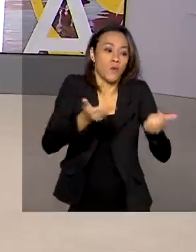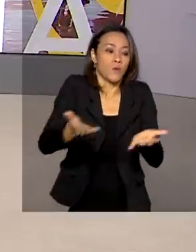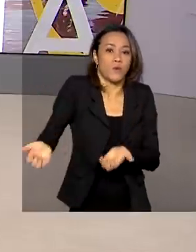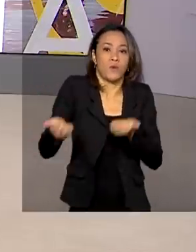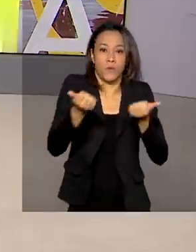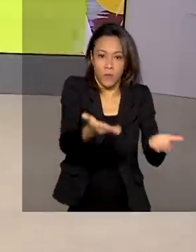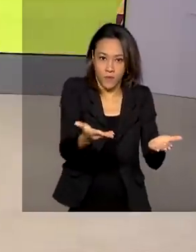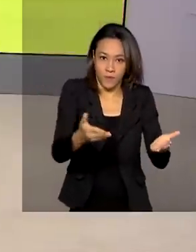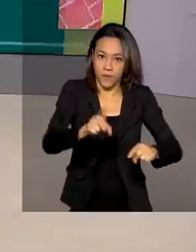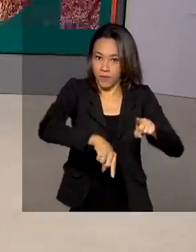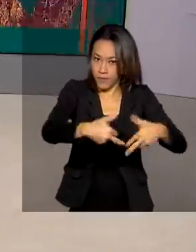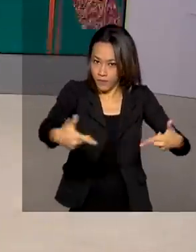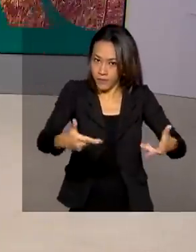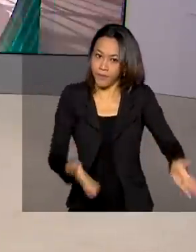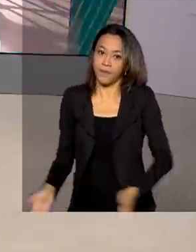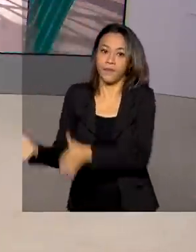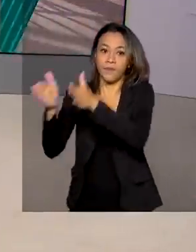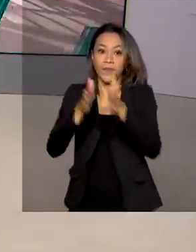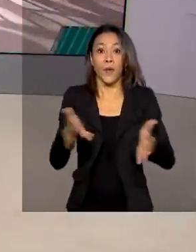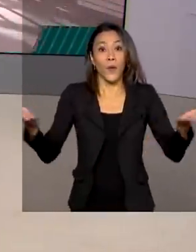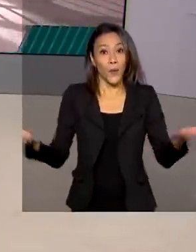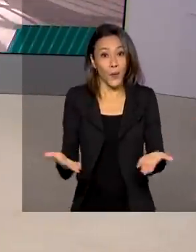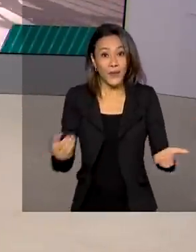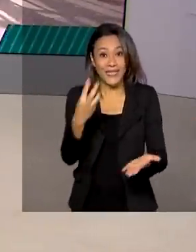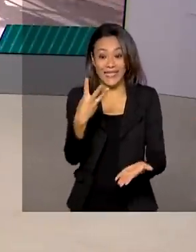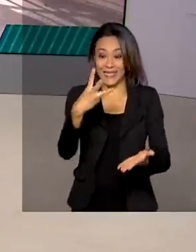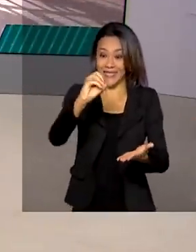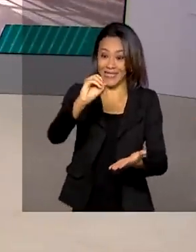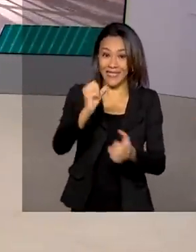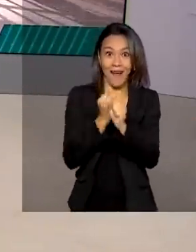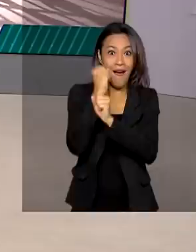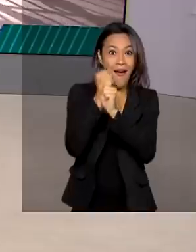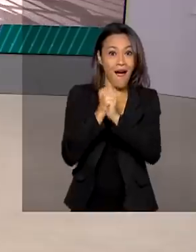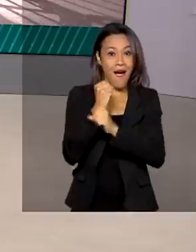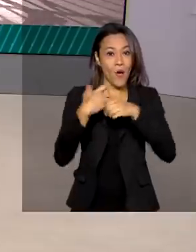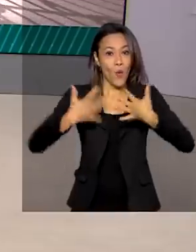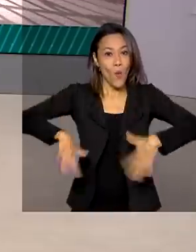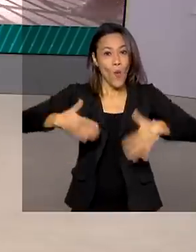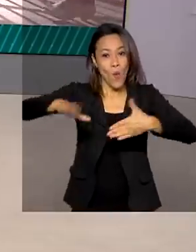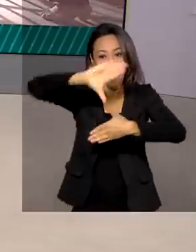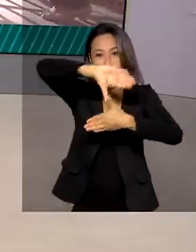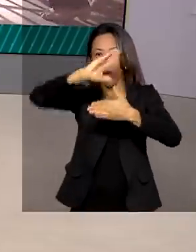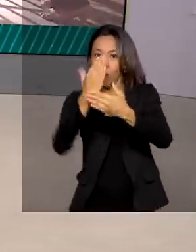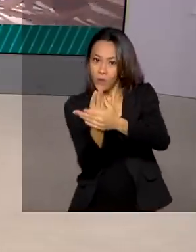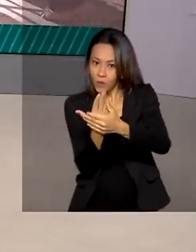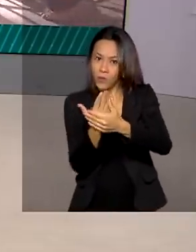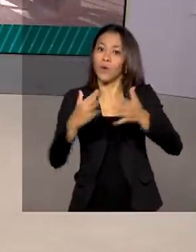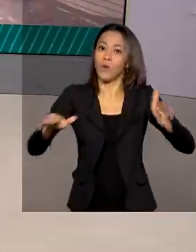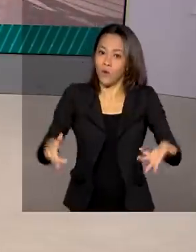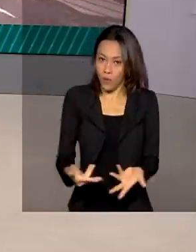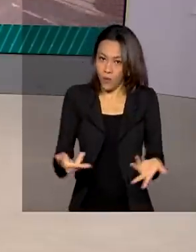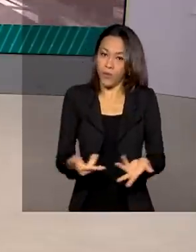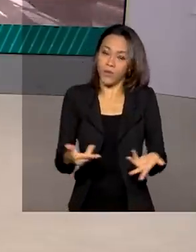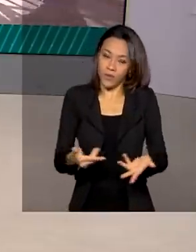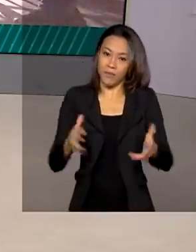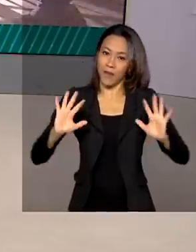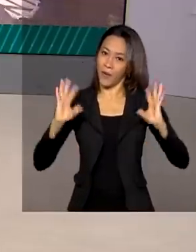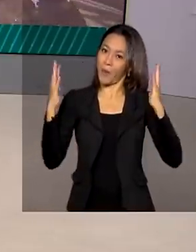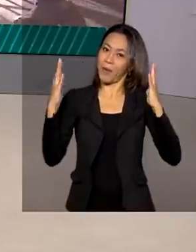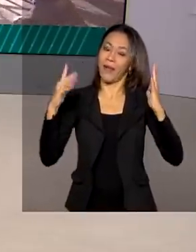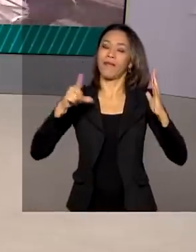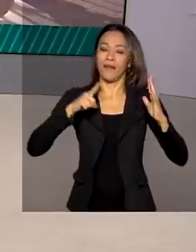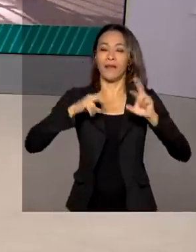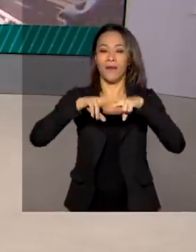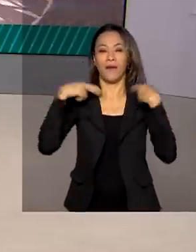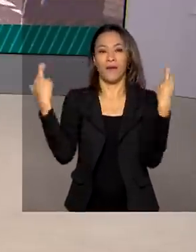E hoje o Mercosul completa 30 anos. Para celebrar a data, será realizada uma reunião virtual entre os presidentes